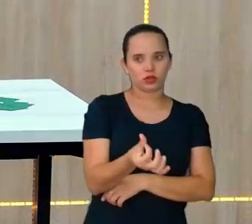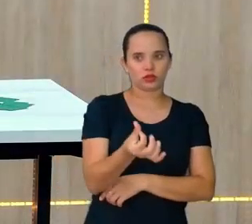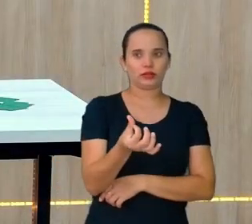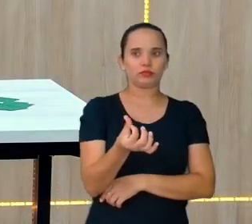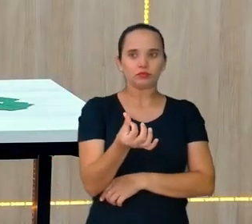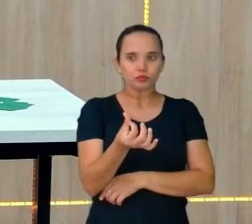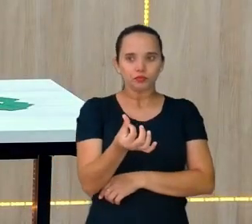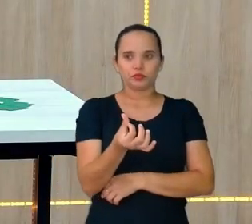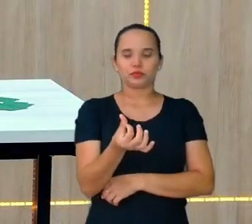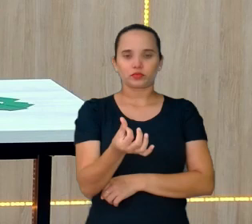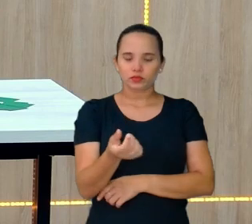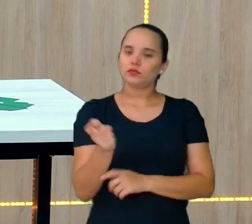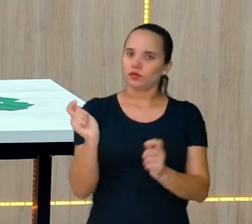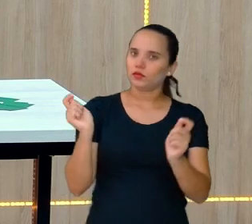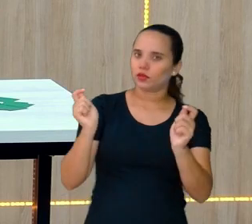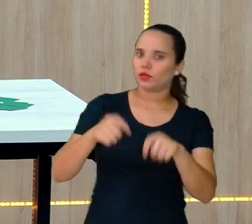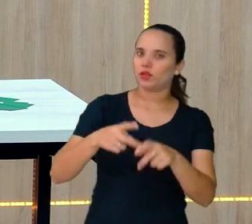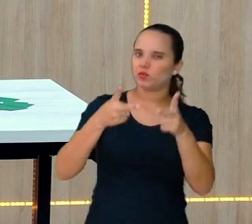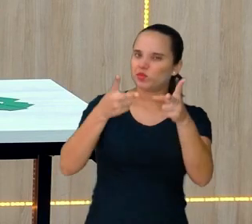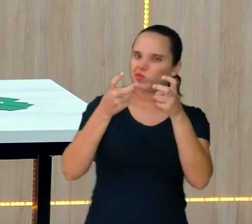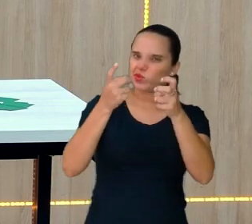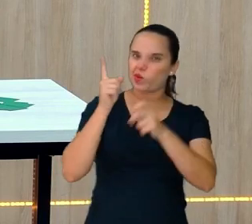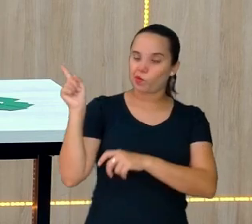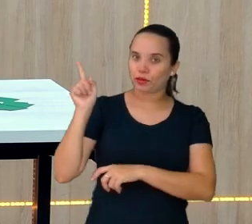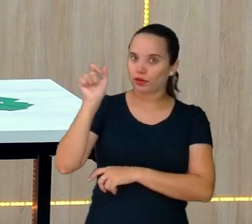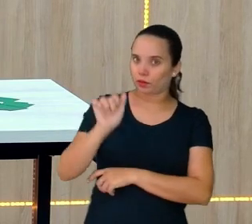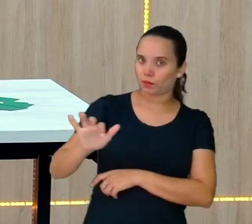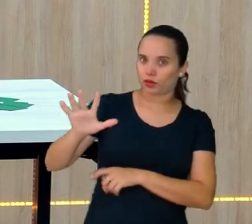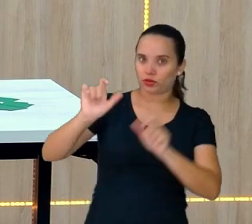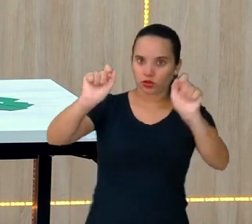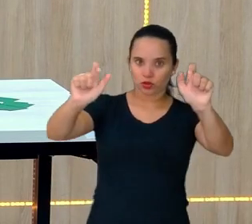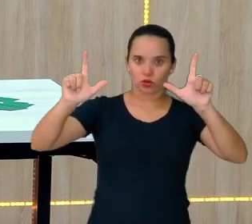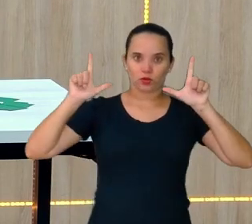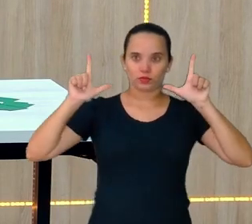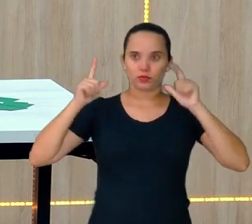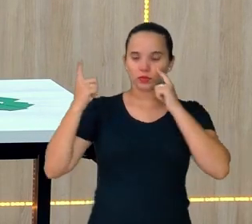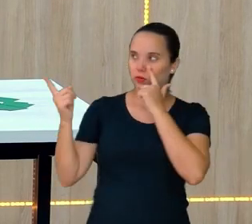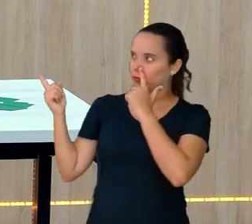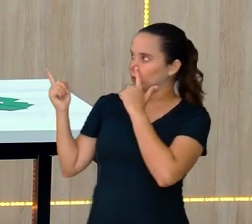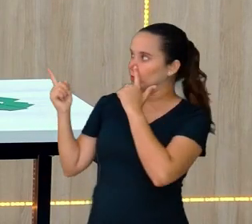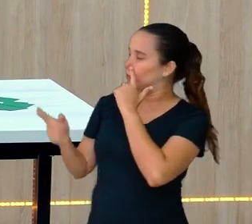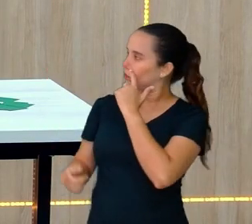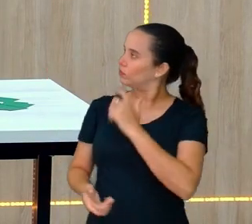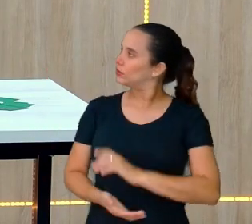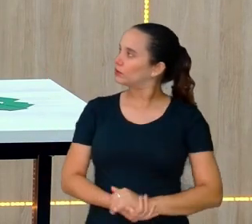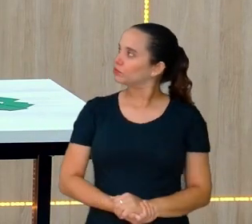observar isso aqui. Aquela história que eu tinha 2.